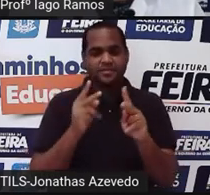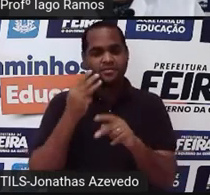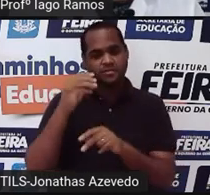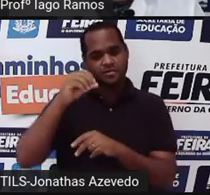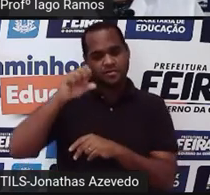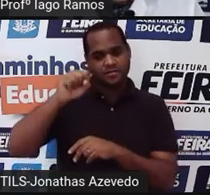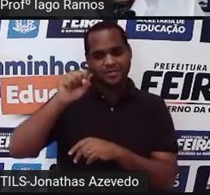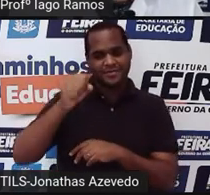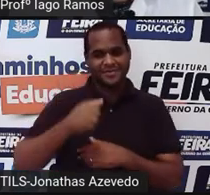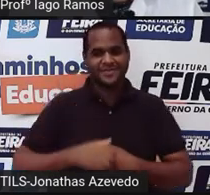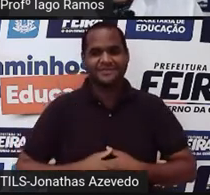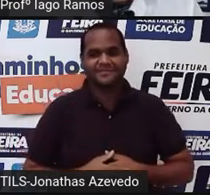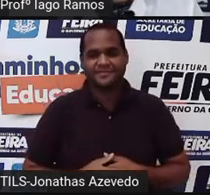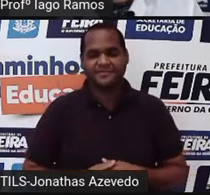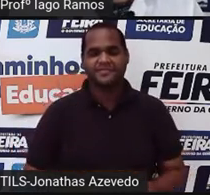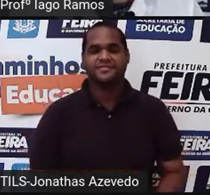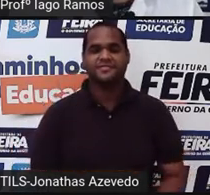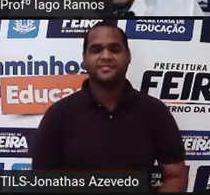segundinhos.